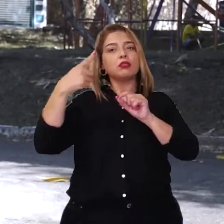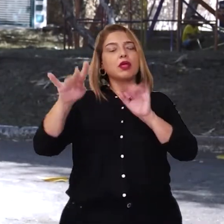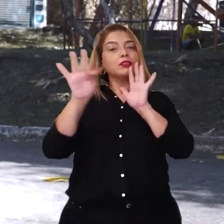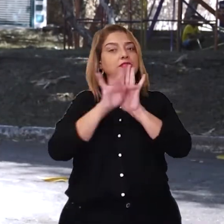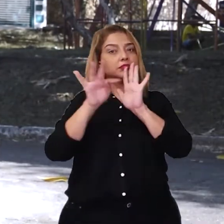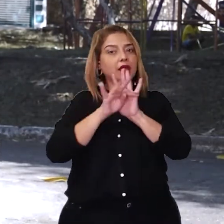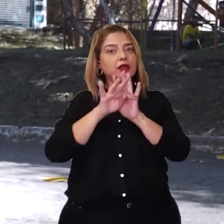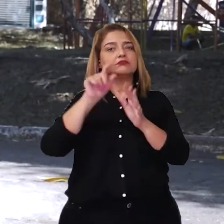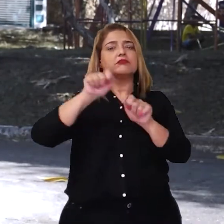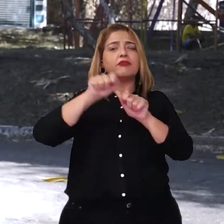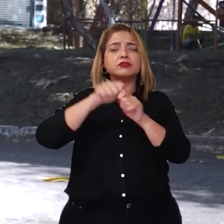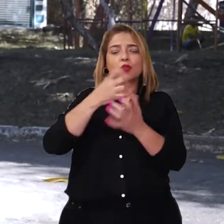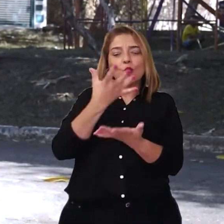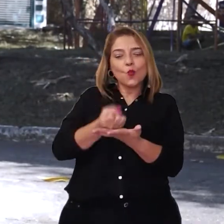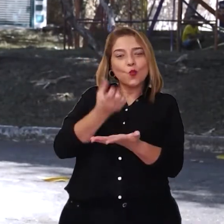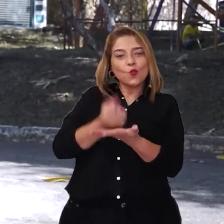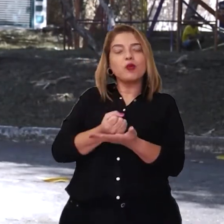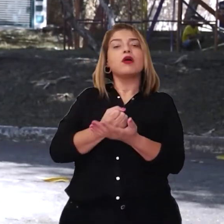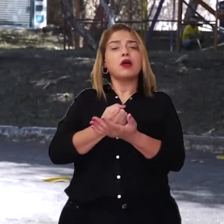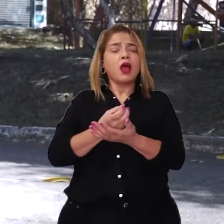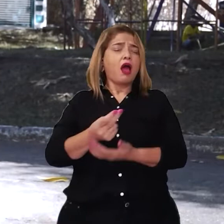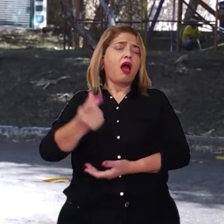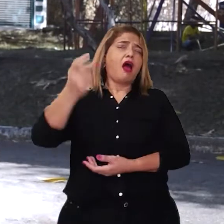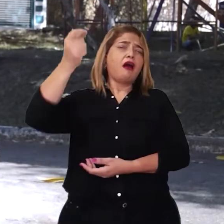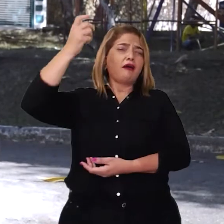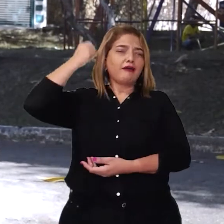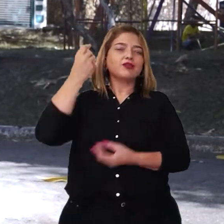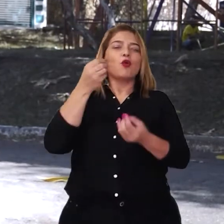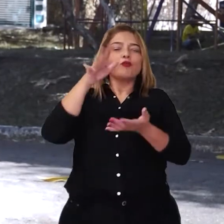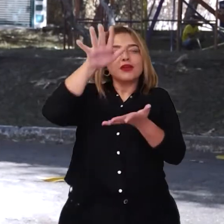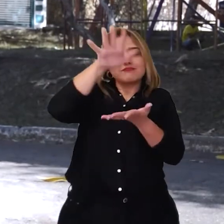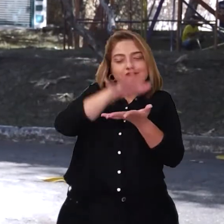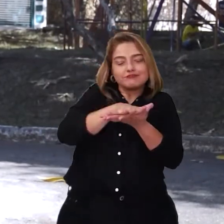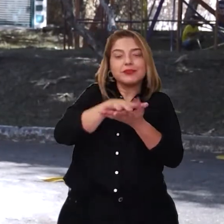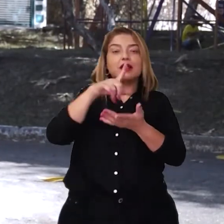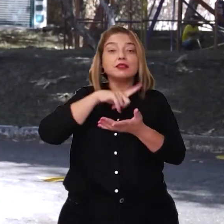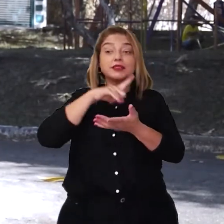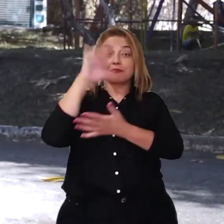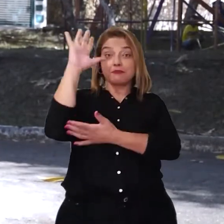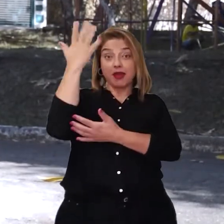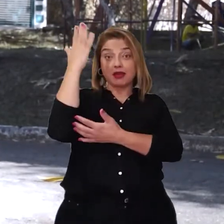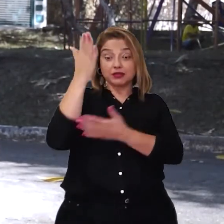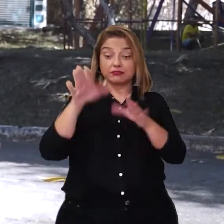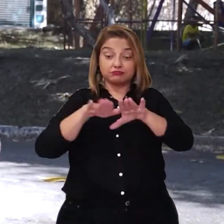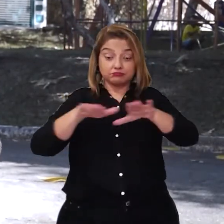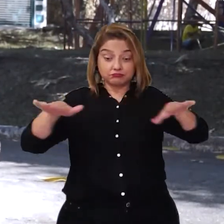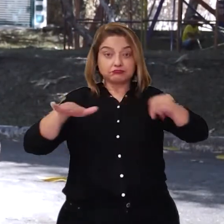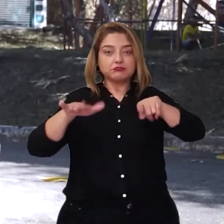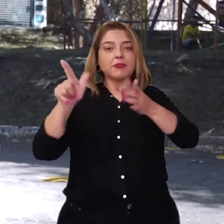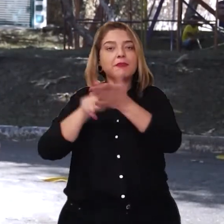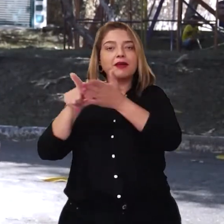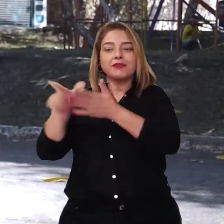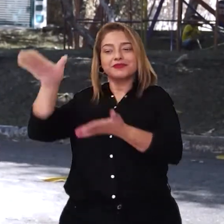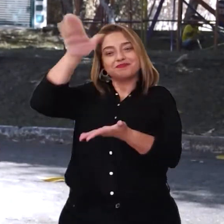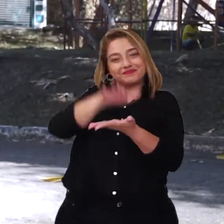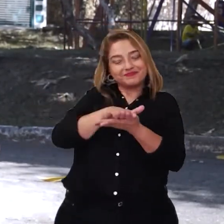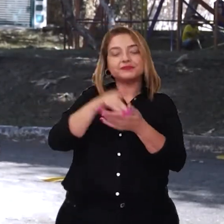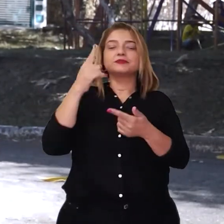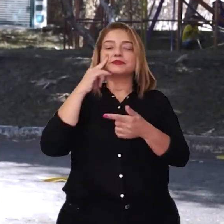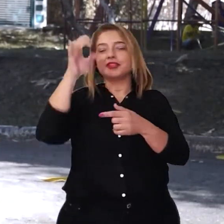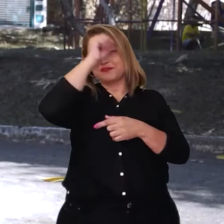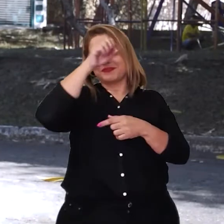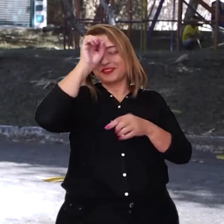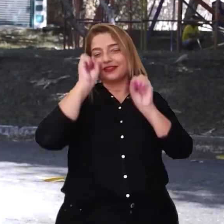de impressão muito antiga, que consiste numa gravura na qual se utiliza uma madeira como matriz. Mas,